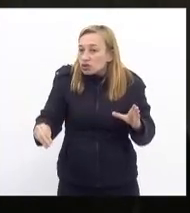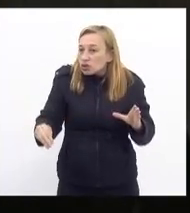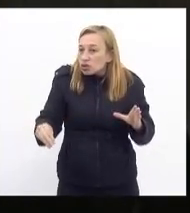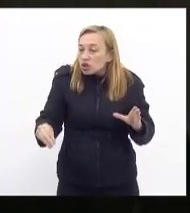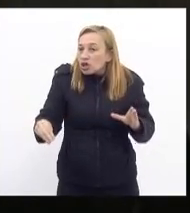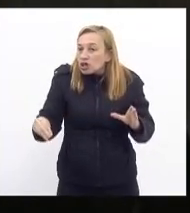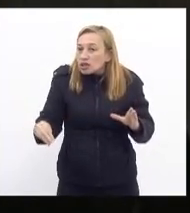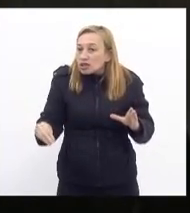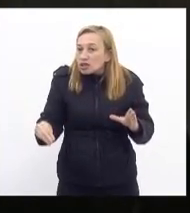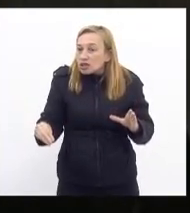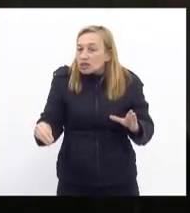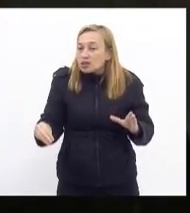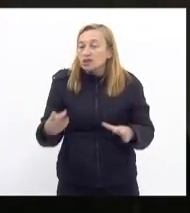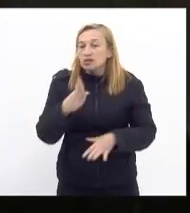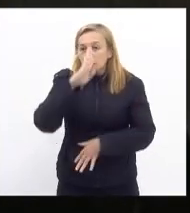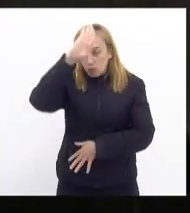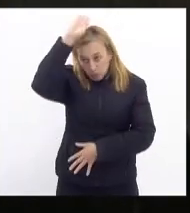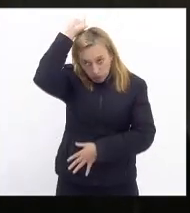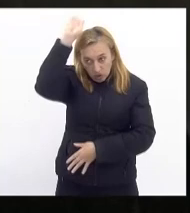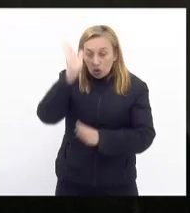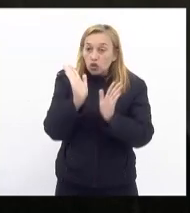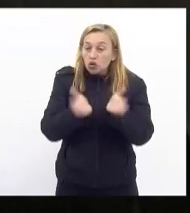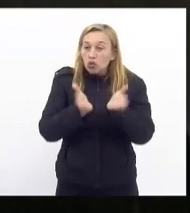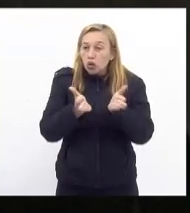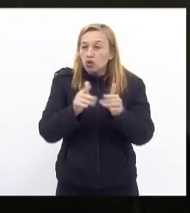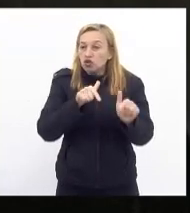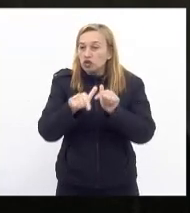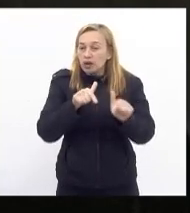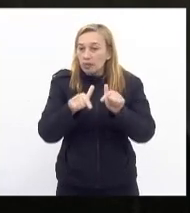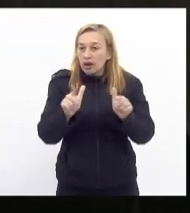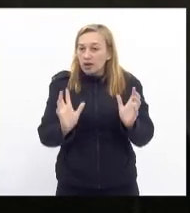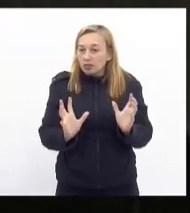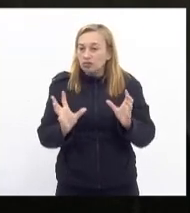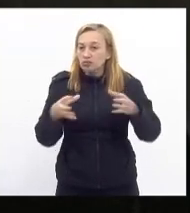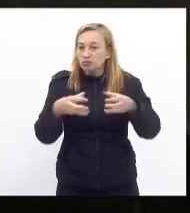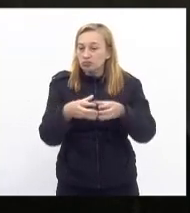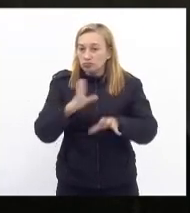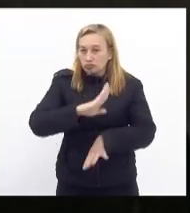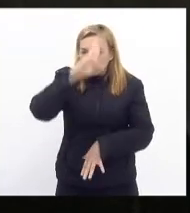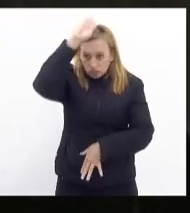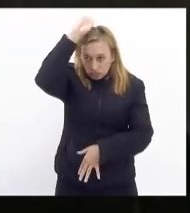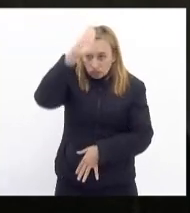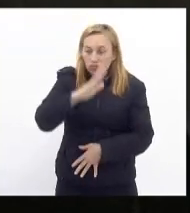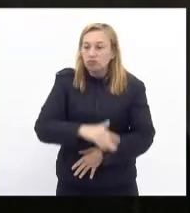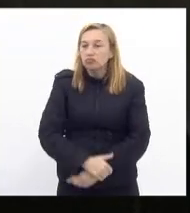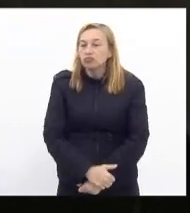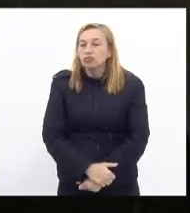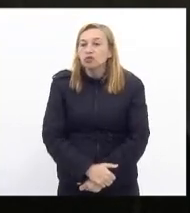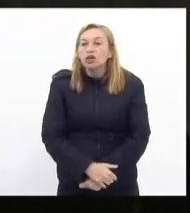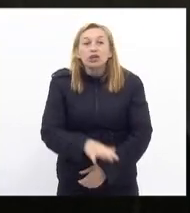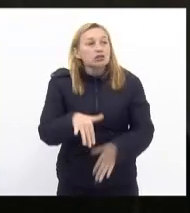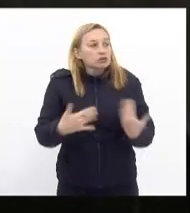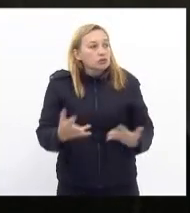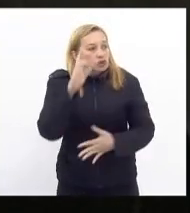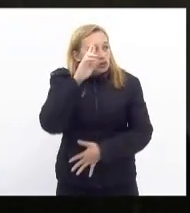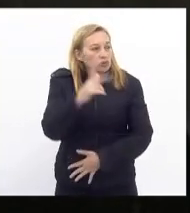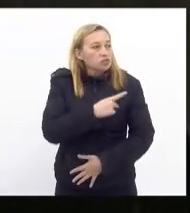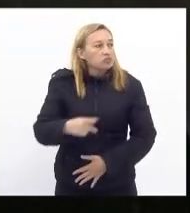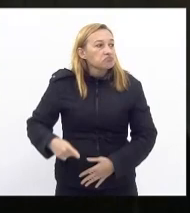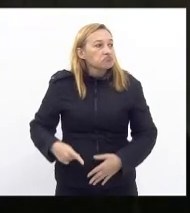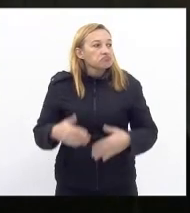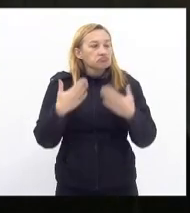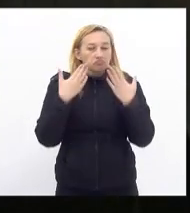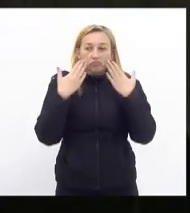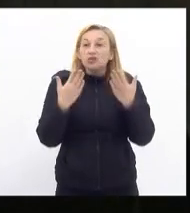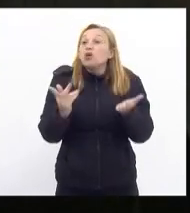nobres bombeiros que hoje trabalham pela corporação e nisso senhora presidente o que que está acontecendo hoje